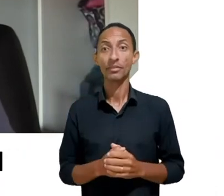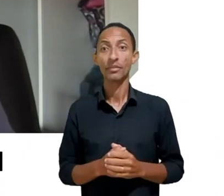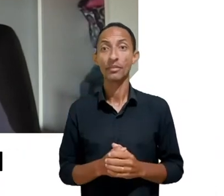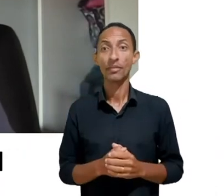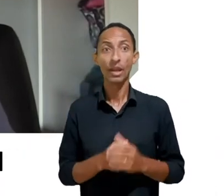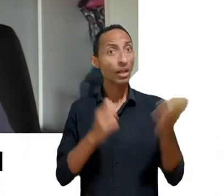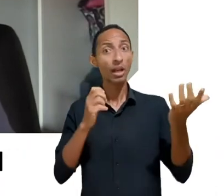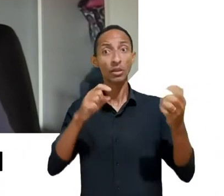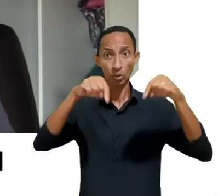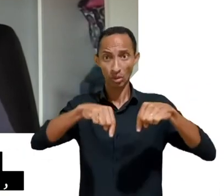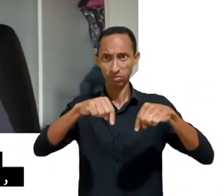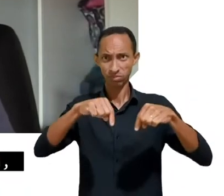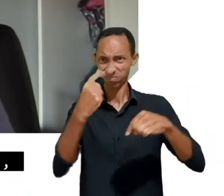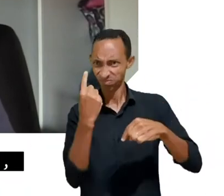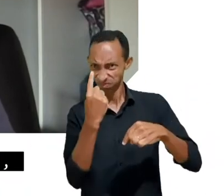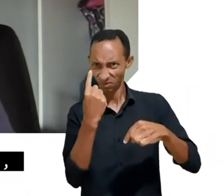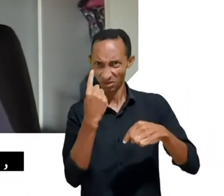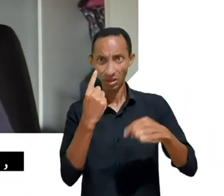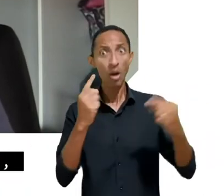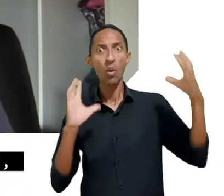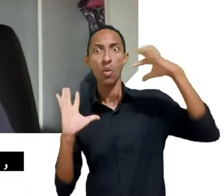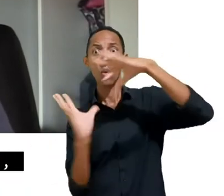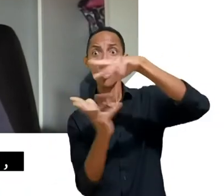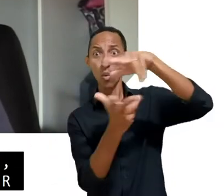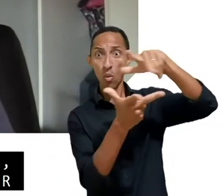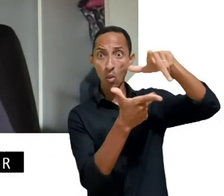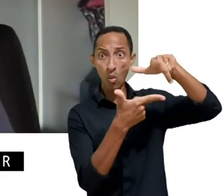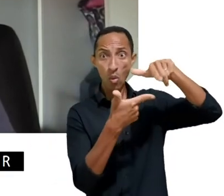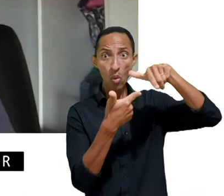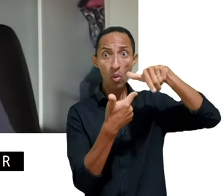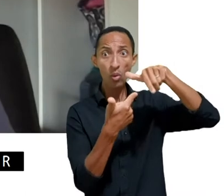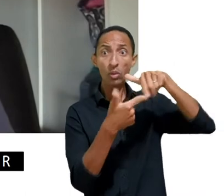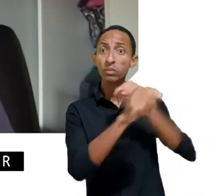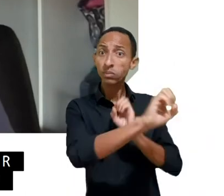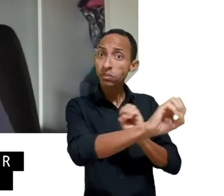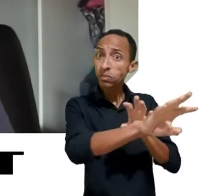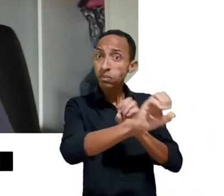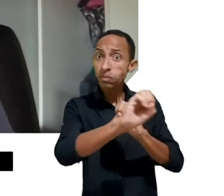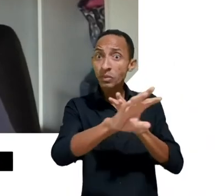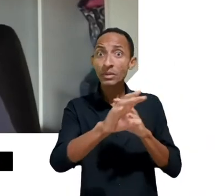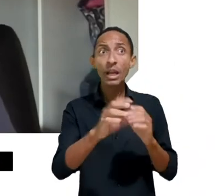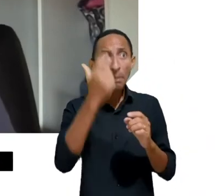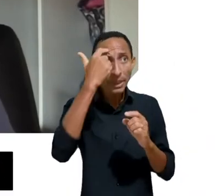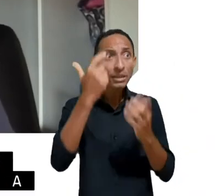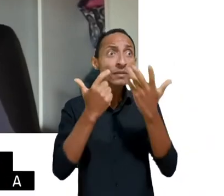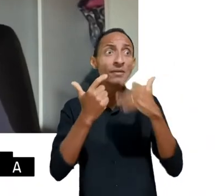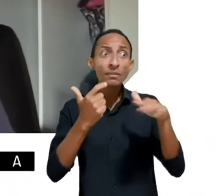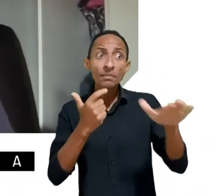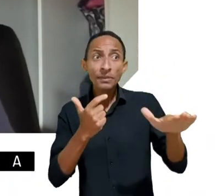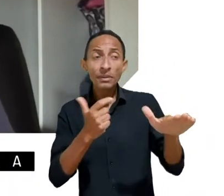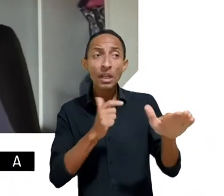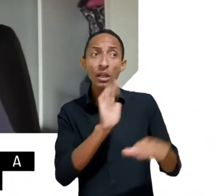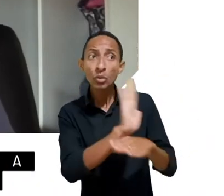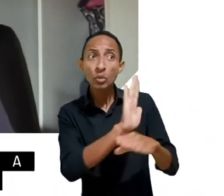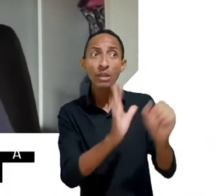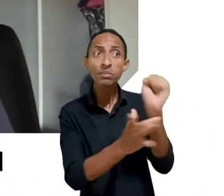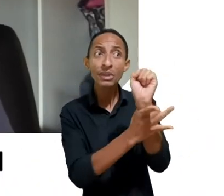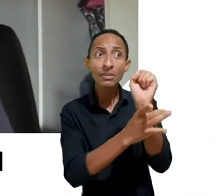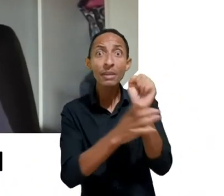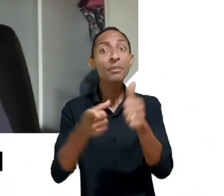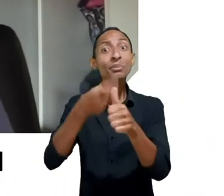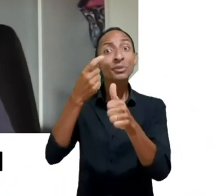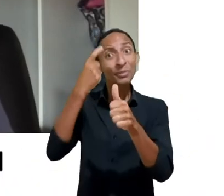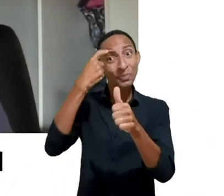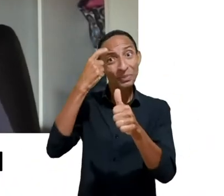pensar só em crianças. Quando a gente pensa em proteger as crianças, a gente tem que pensar primeiro nos adultos, em como que a gente vai proteger